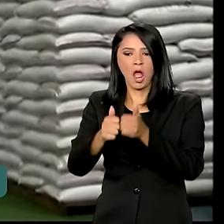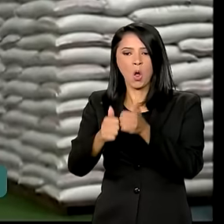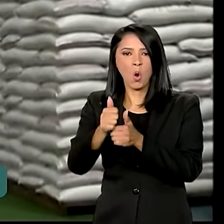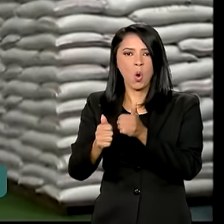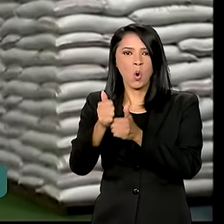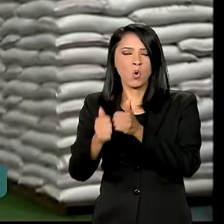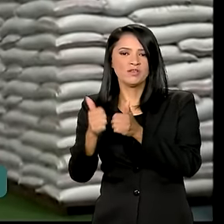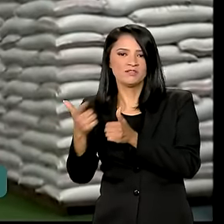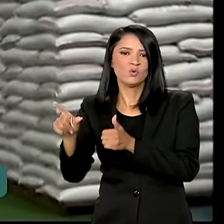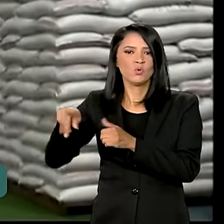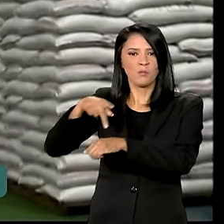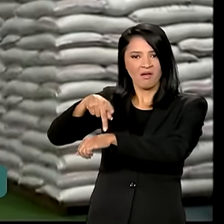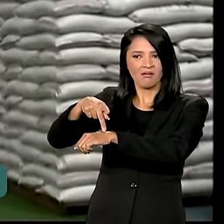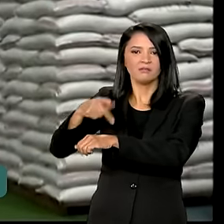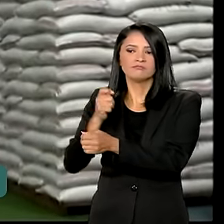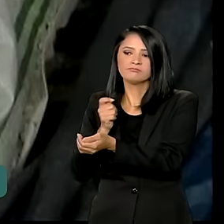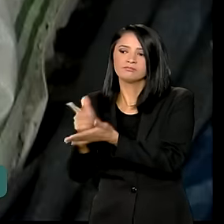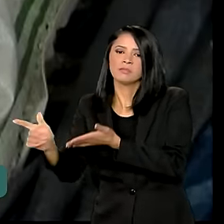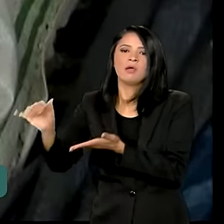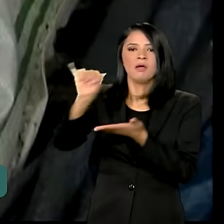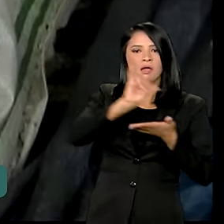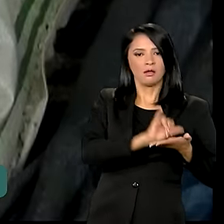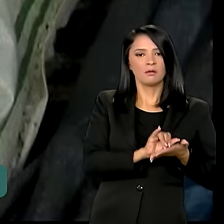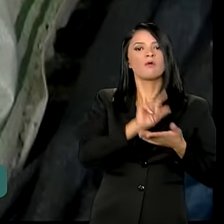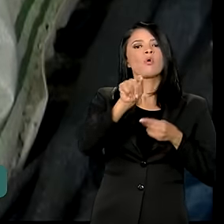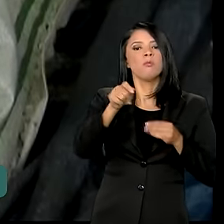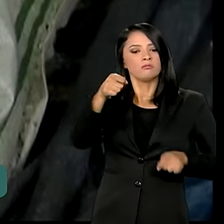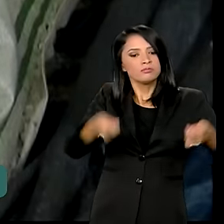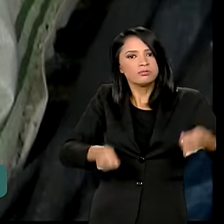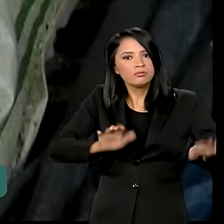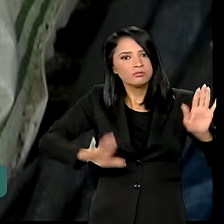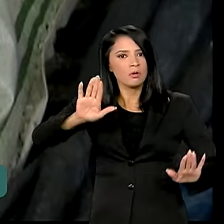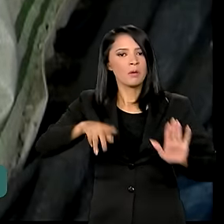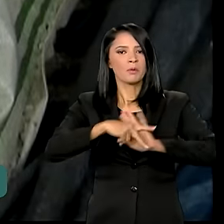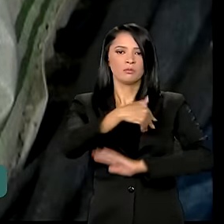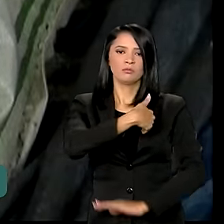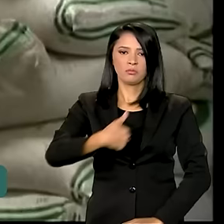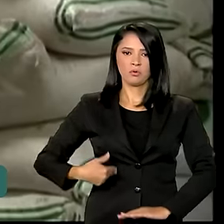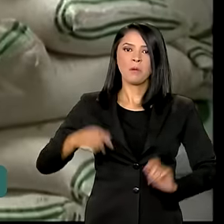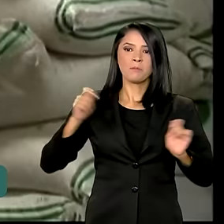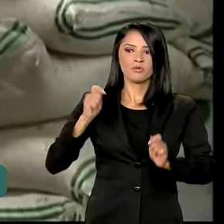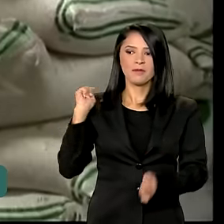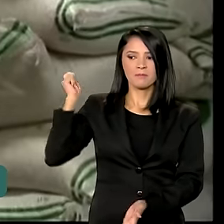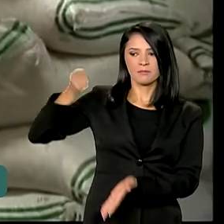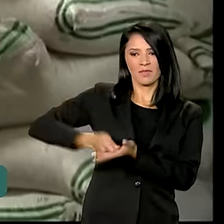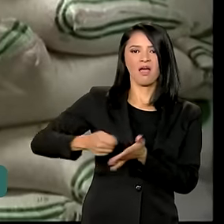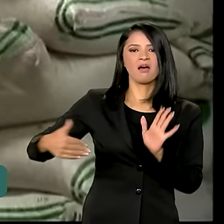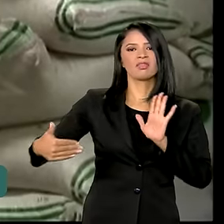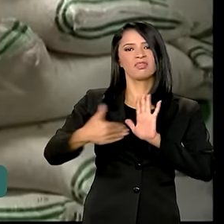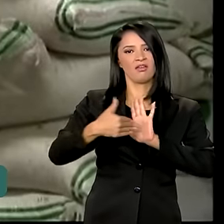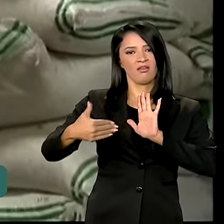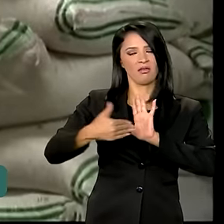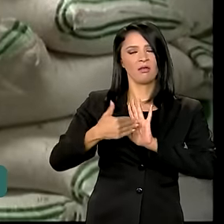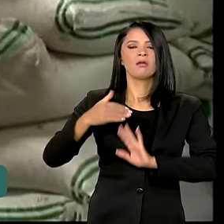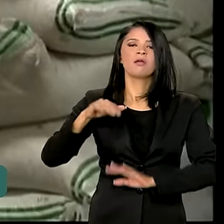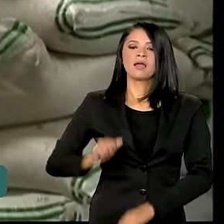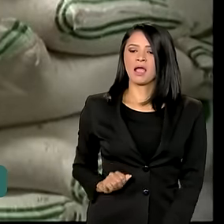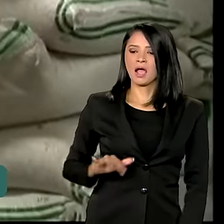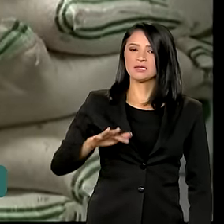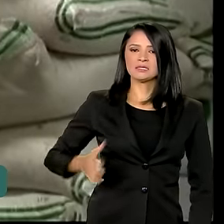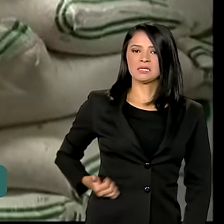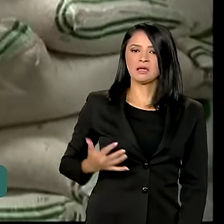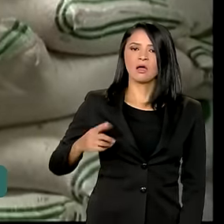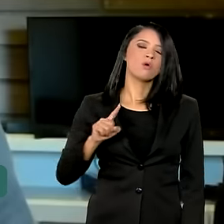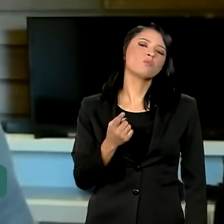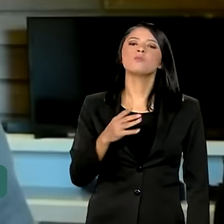A aquisição será feita por meio de um leilão público e a Conab poderá gastar até 1 bilhão e 700 milhões